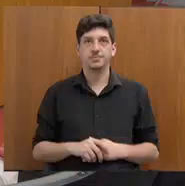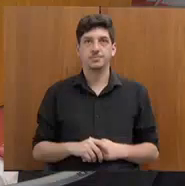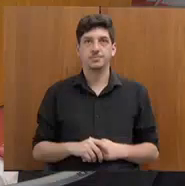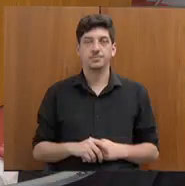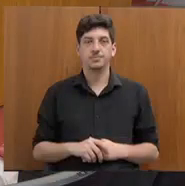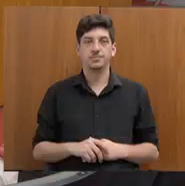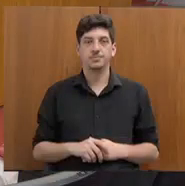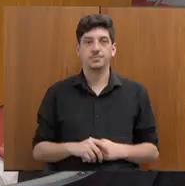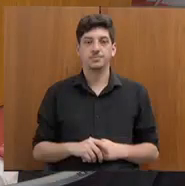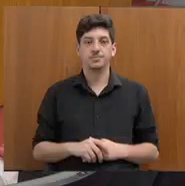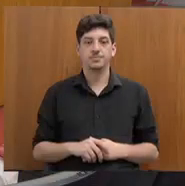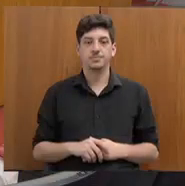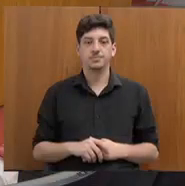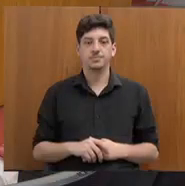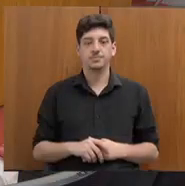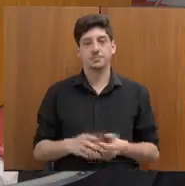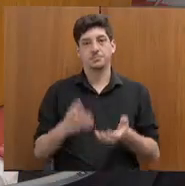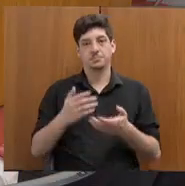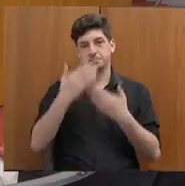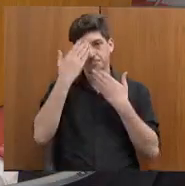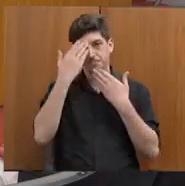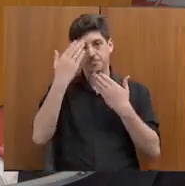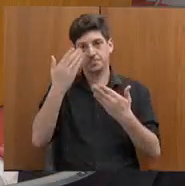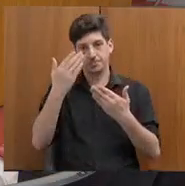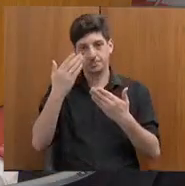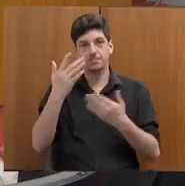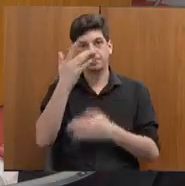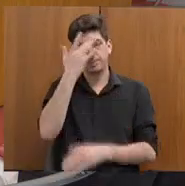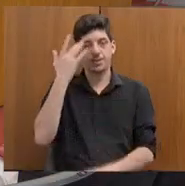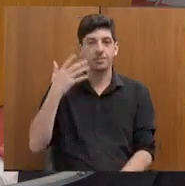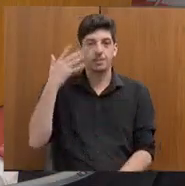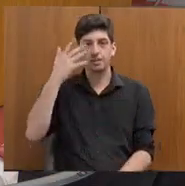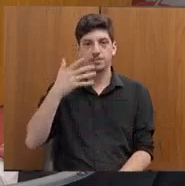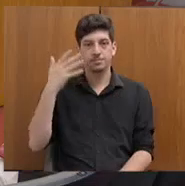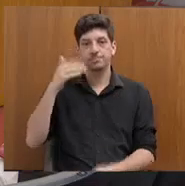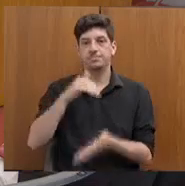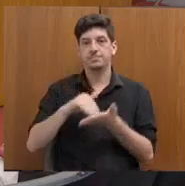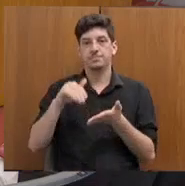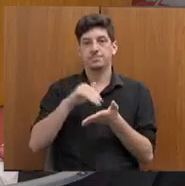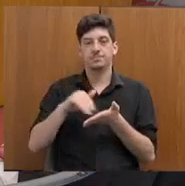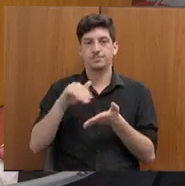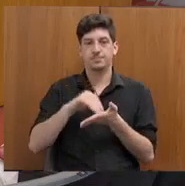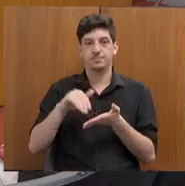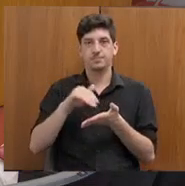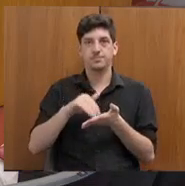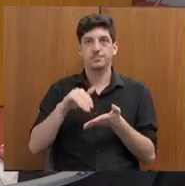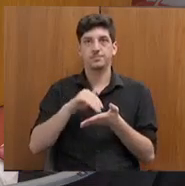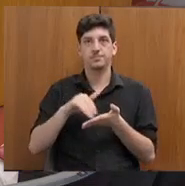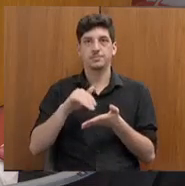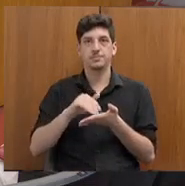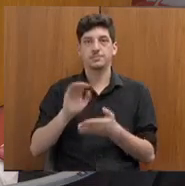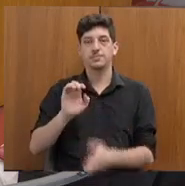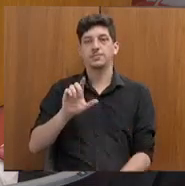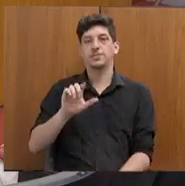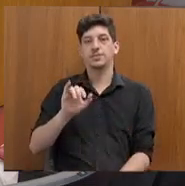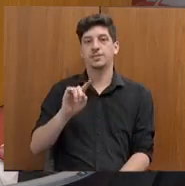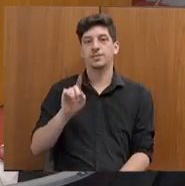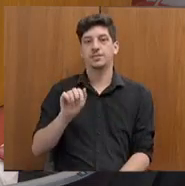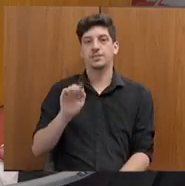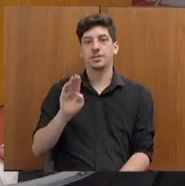Quero agradecer a fala da excelentíssima secretária Elisabeth Jucá.